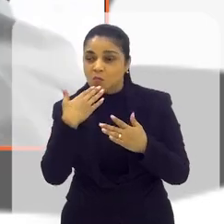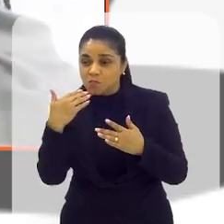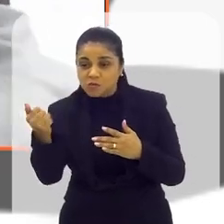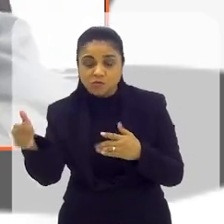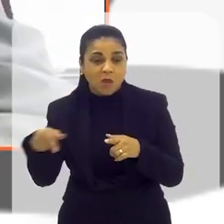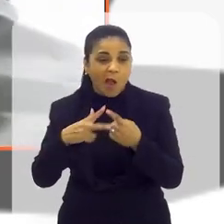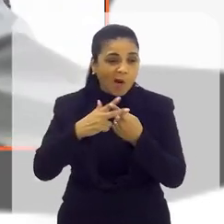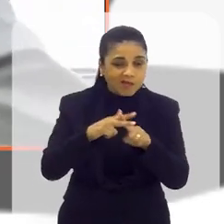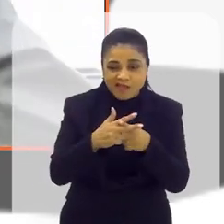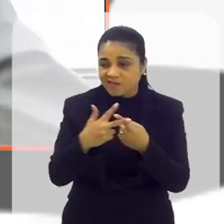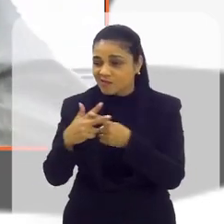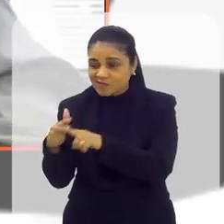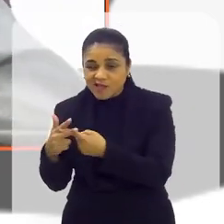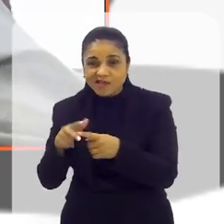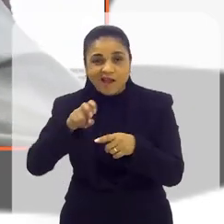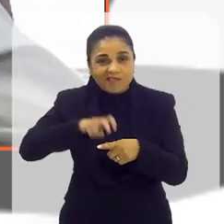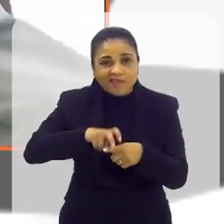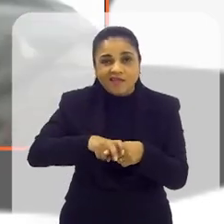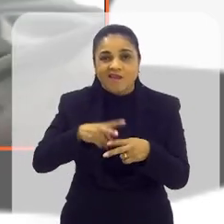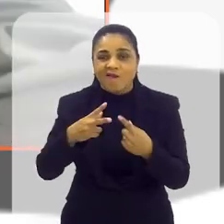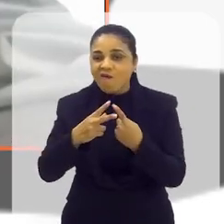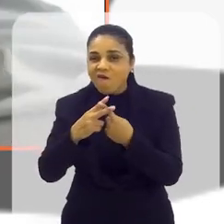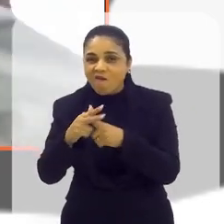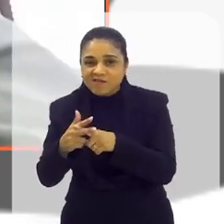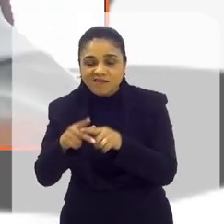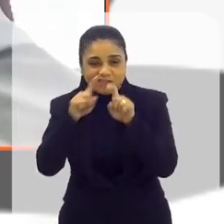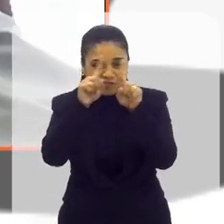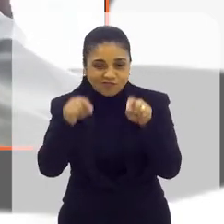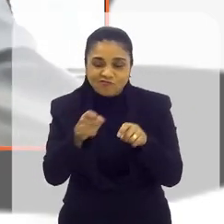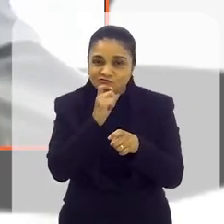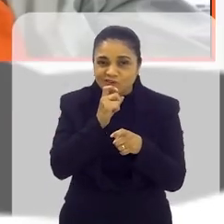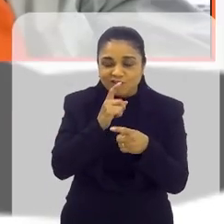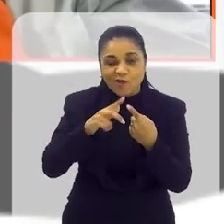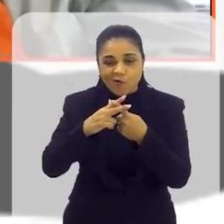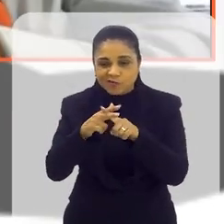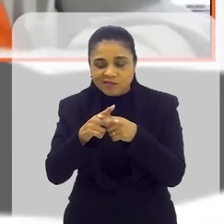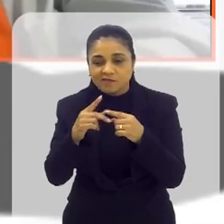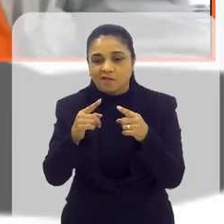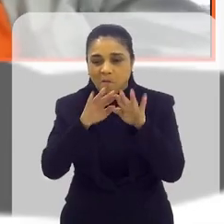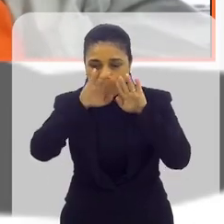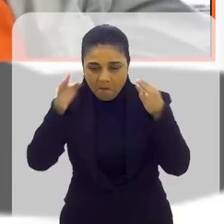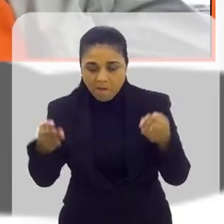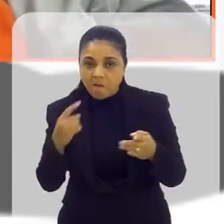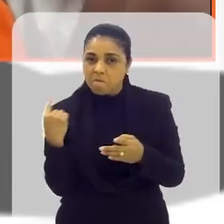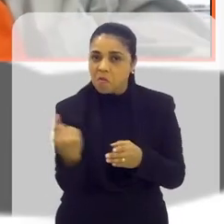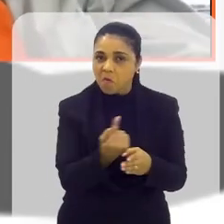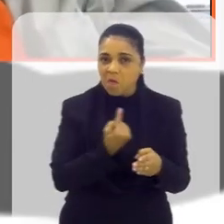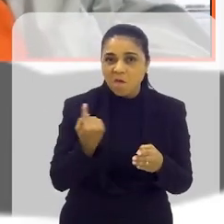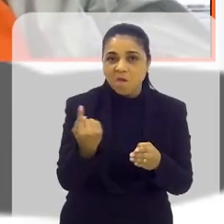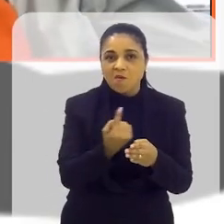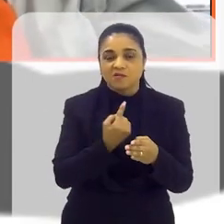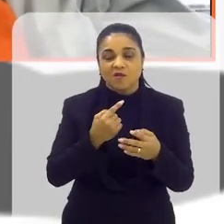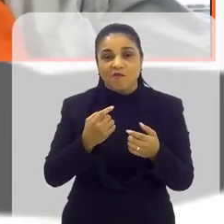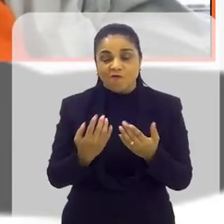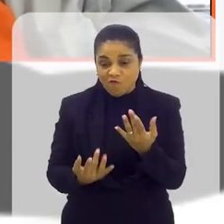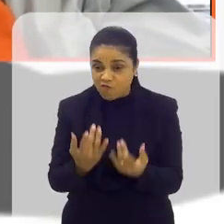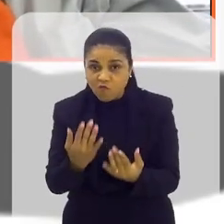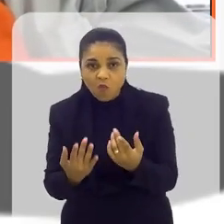por favor, me arruma isso aqui, arruma cadeira, arruma geladeira, arruma micro-ondas, arruma